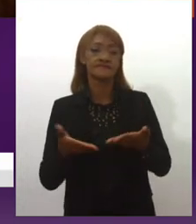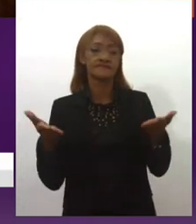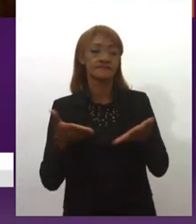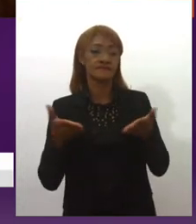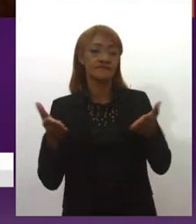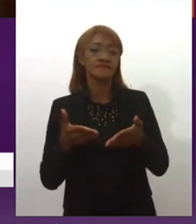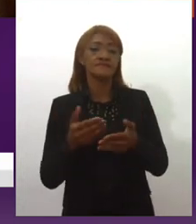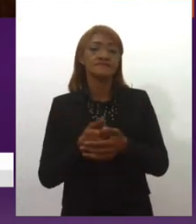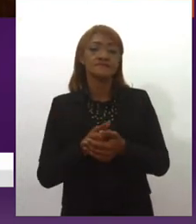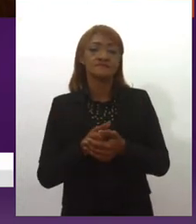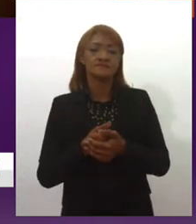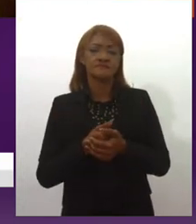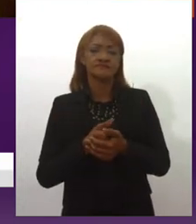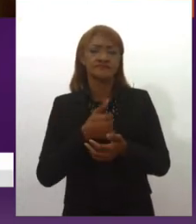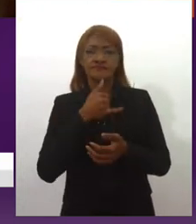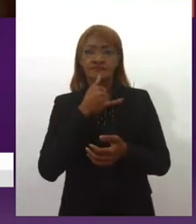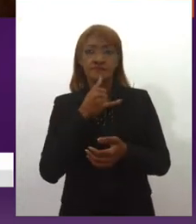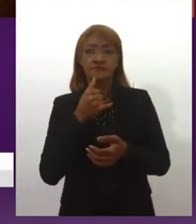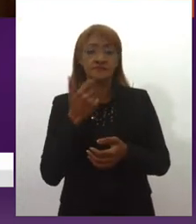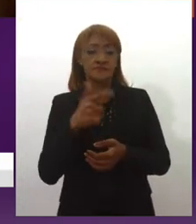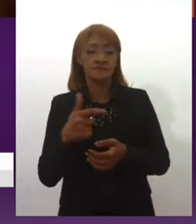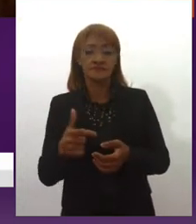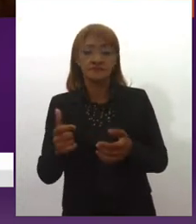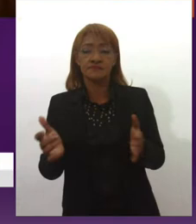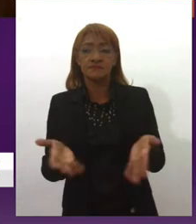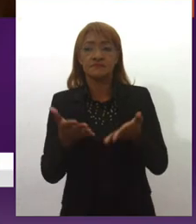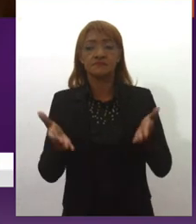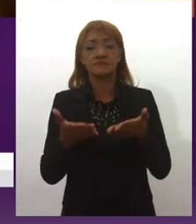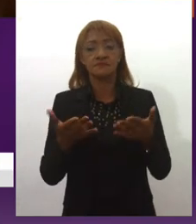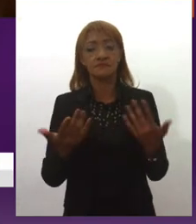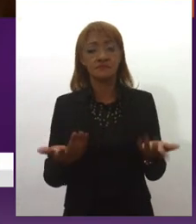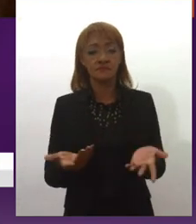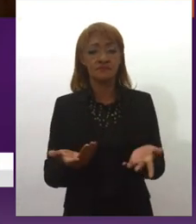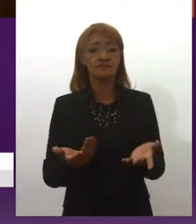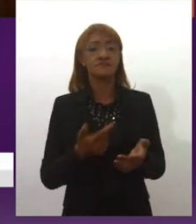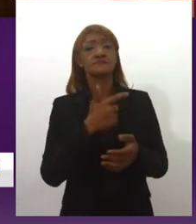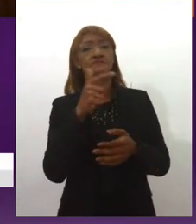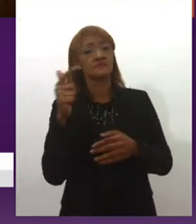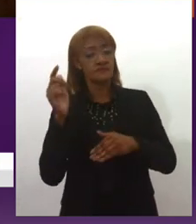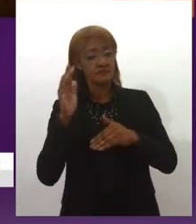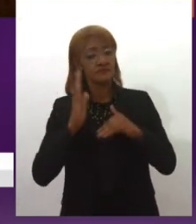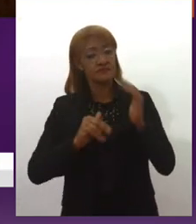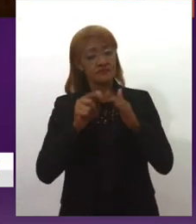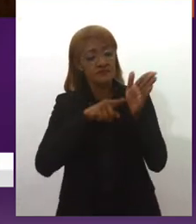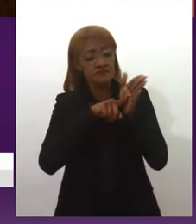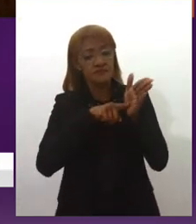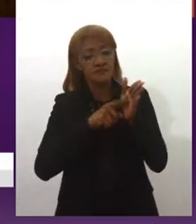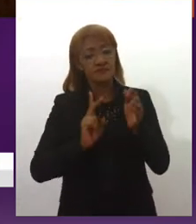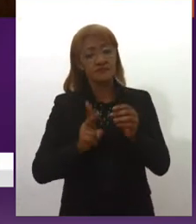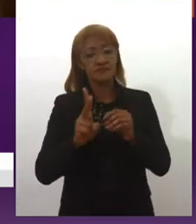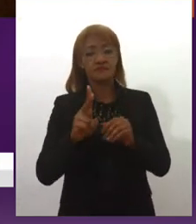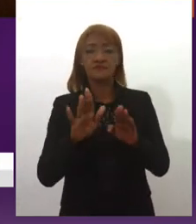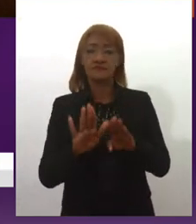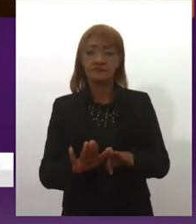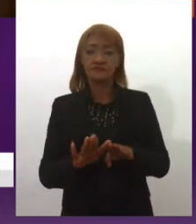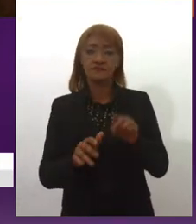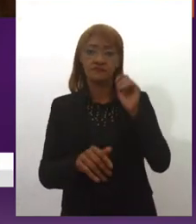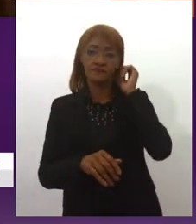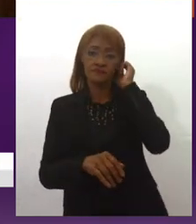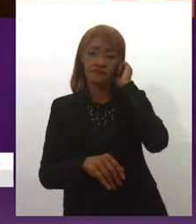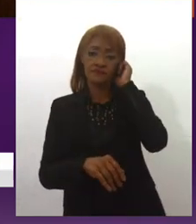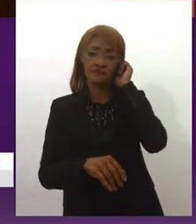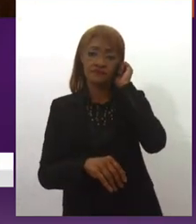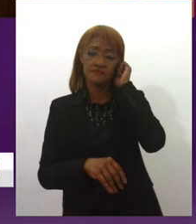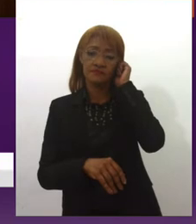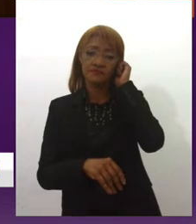muito grande para potenciais, né, cientistas brasileiros a continuarem aqui. Então, tanto que as